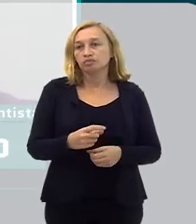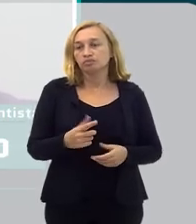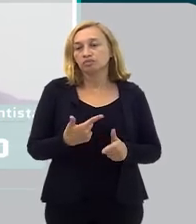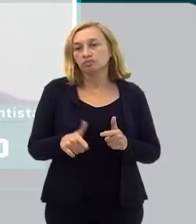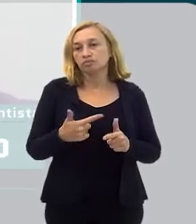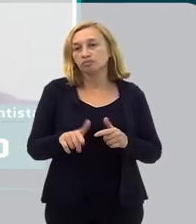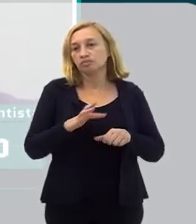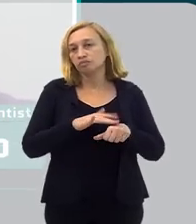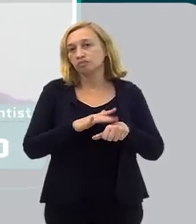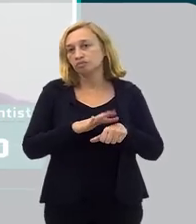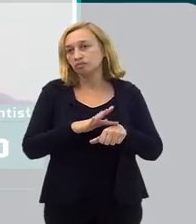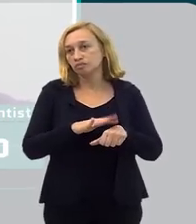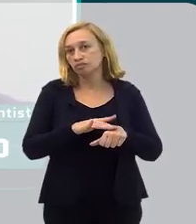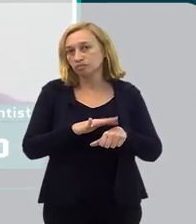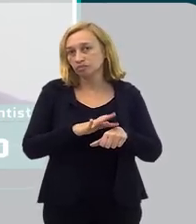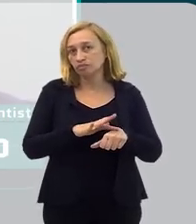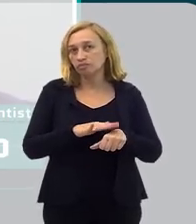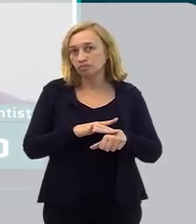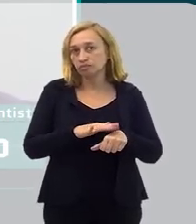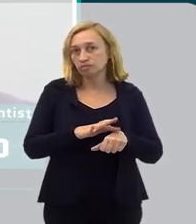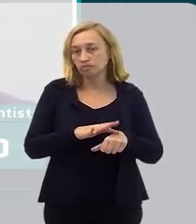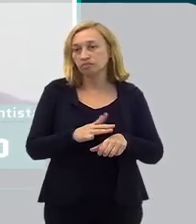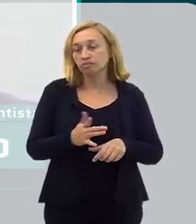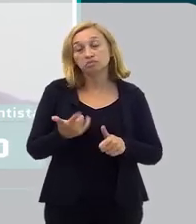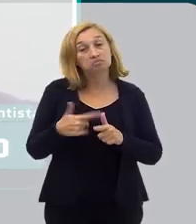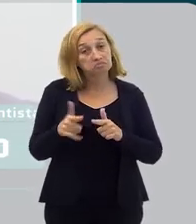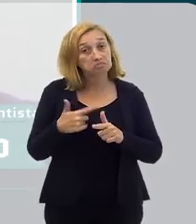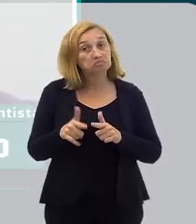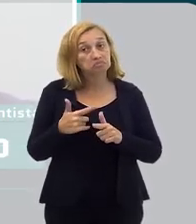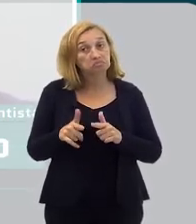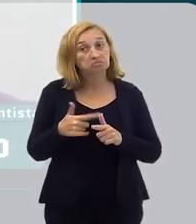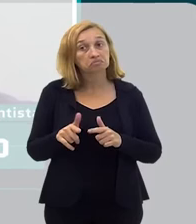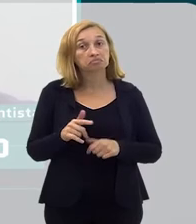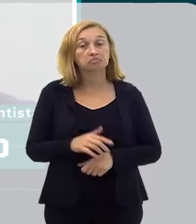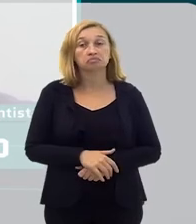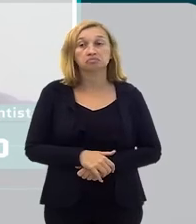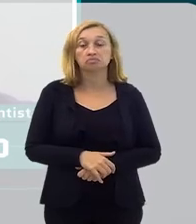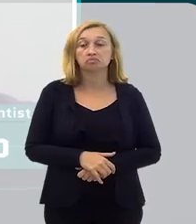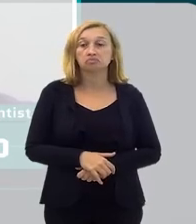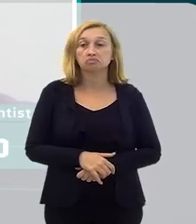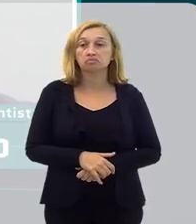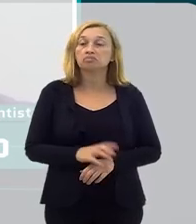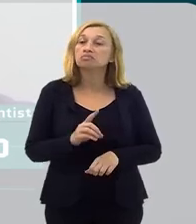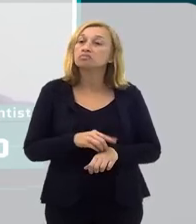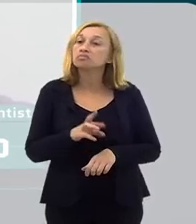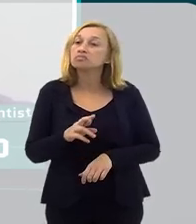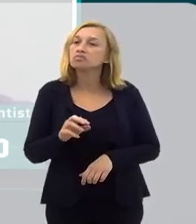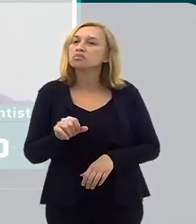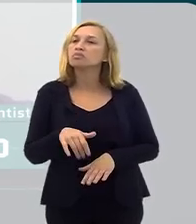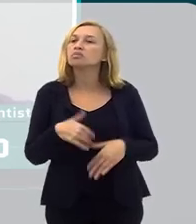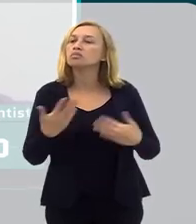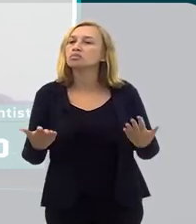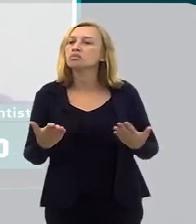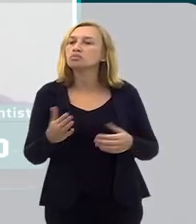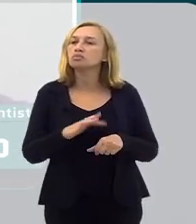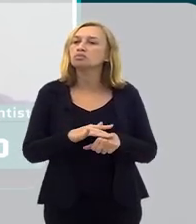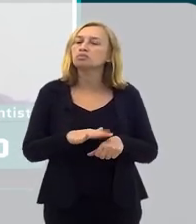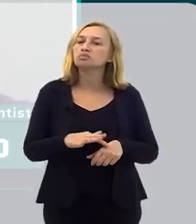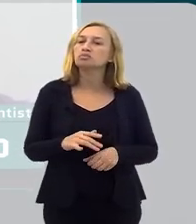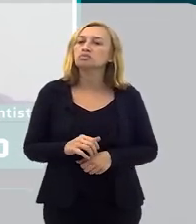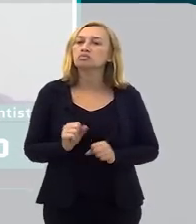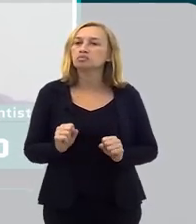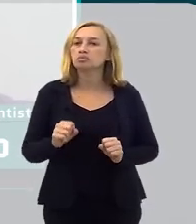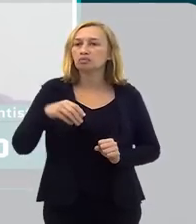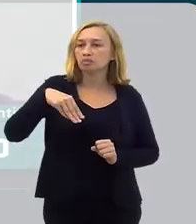vai lhe trazer uma série de doenças, vai lhe trazer uma série de problemas. Que doenças, doutor? Quais são as doenças? Você